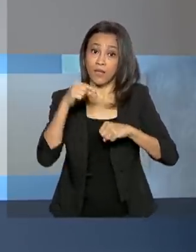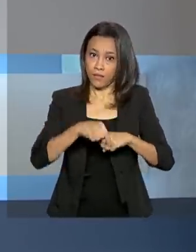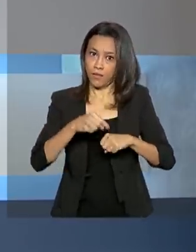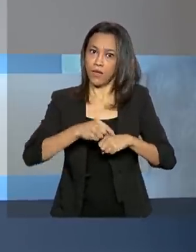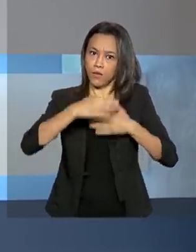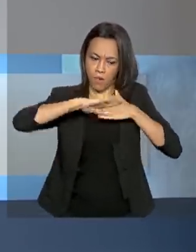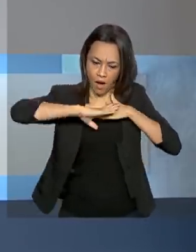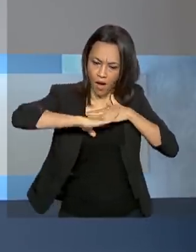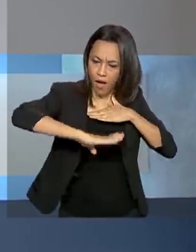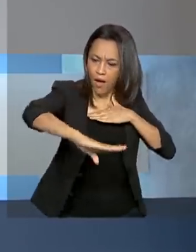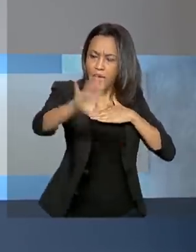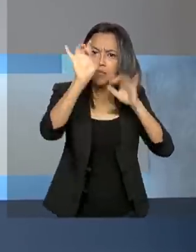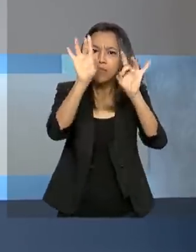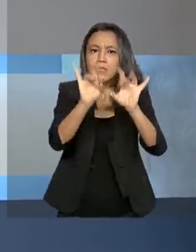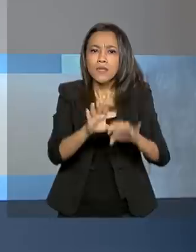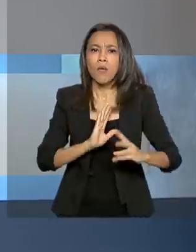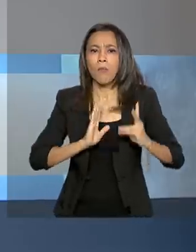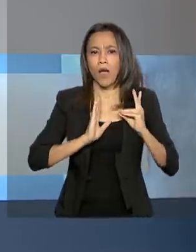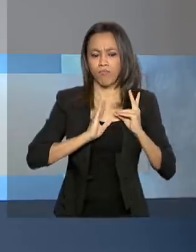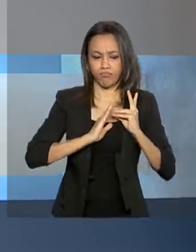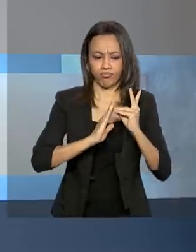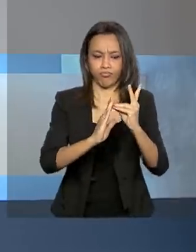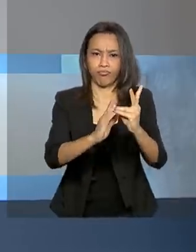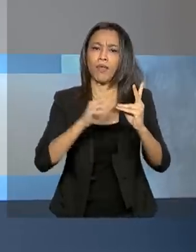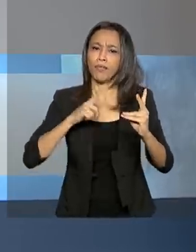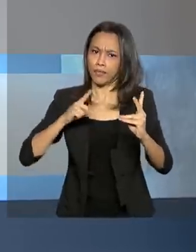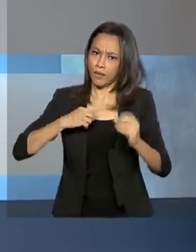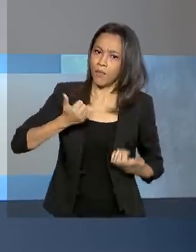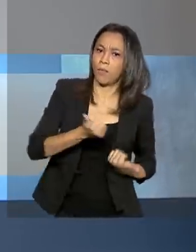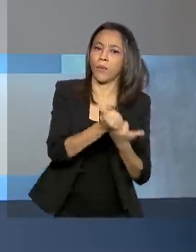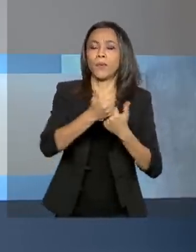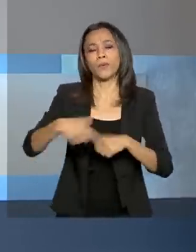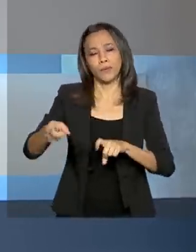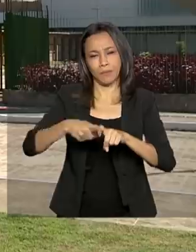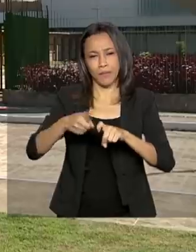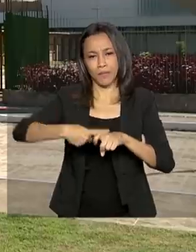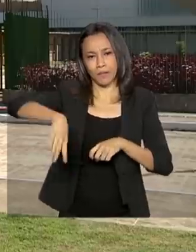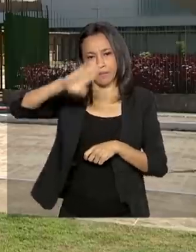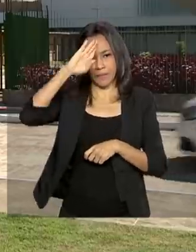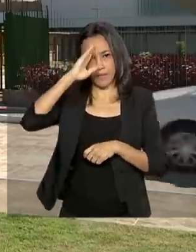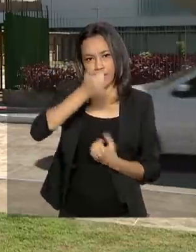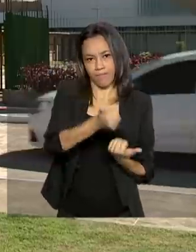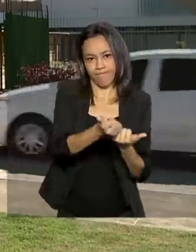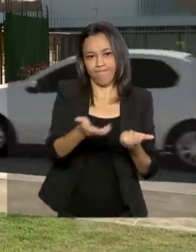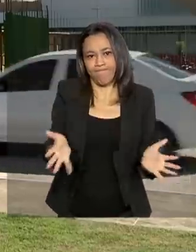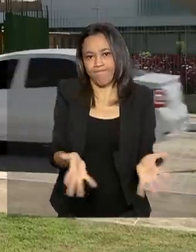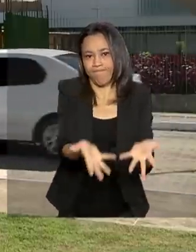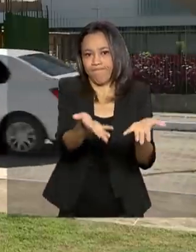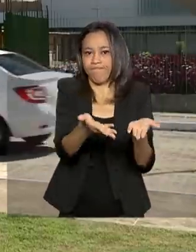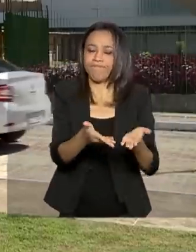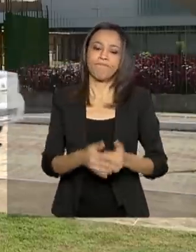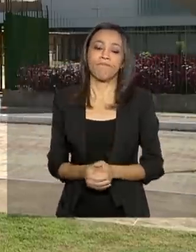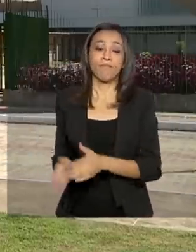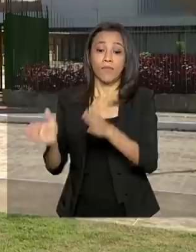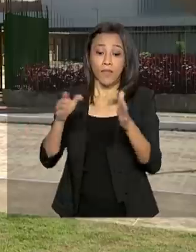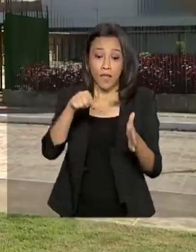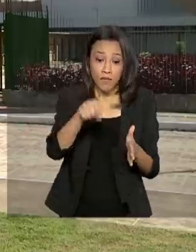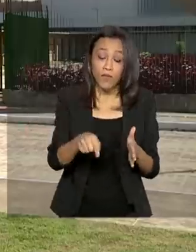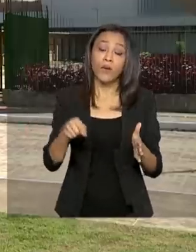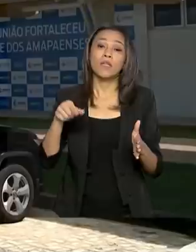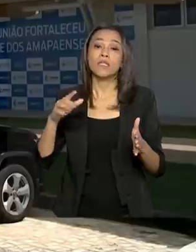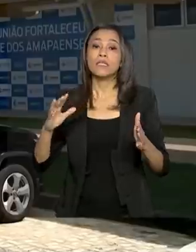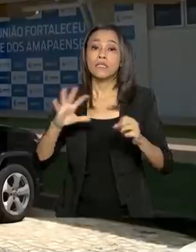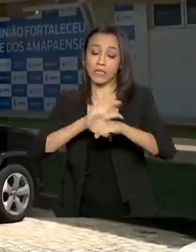especial para indígenas e conta com o reforço de médicos militares no atendimento. Foi durante a pandemia de Covid